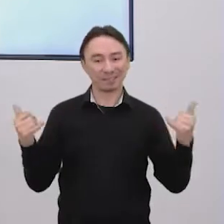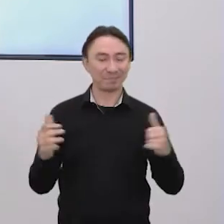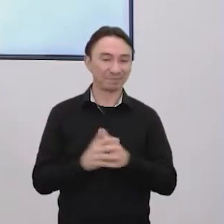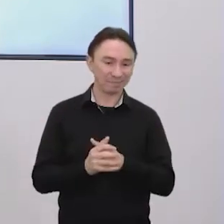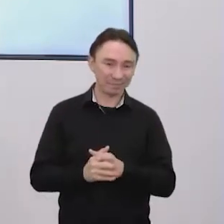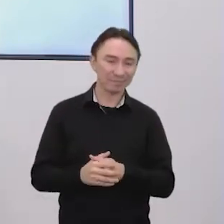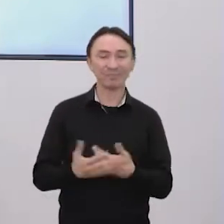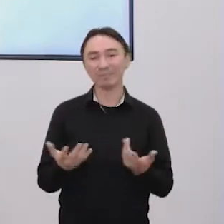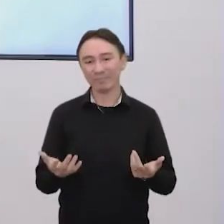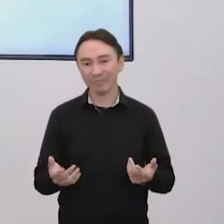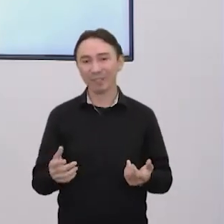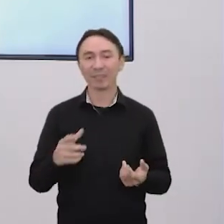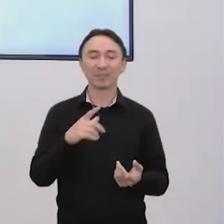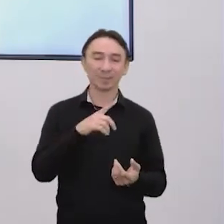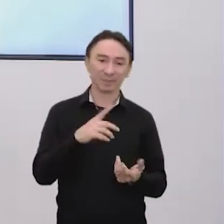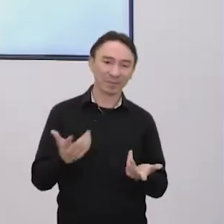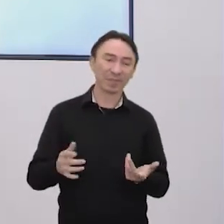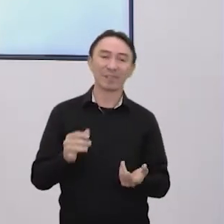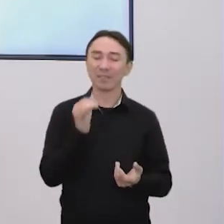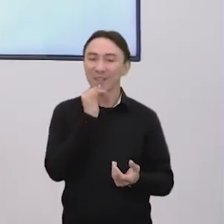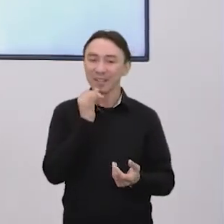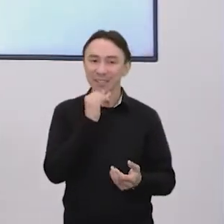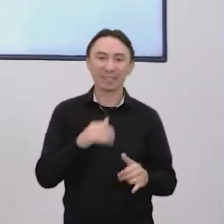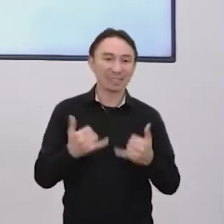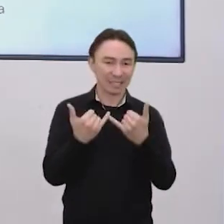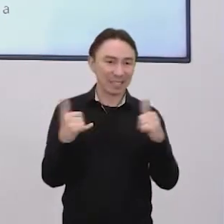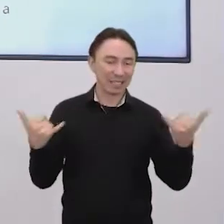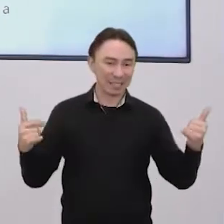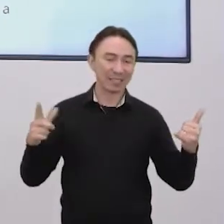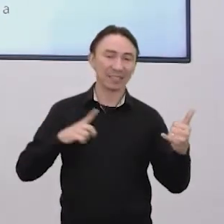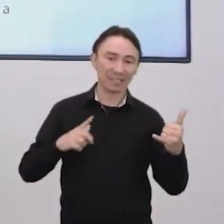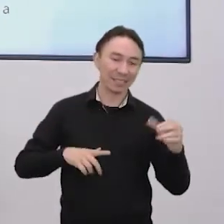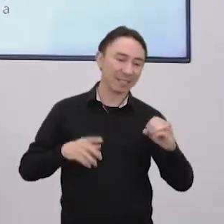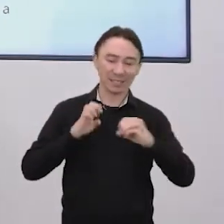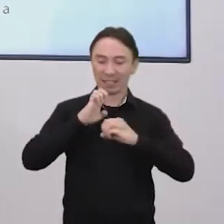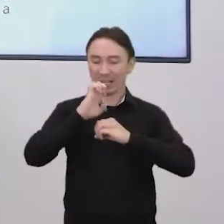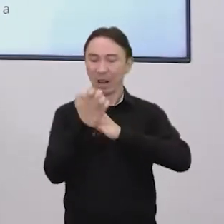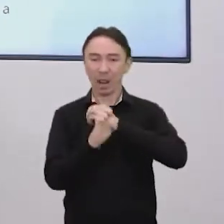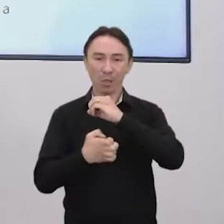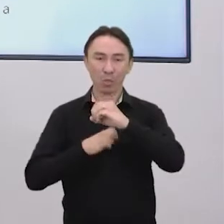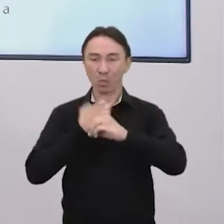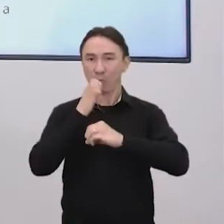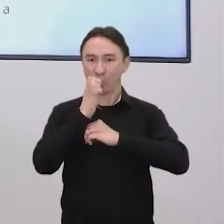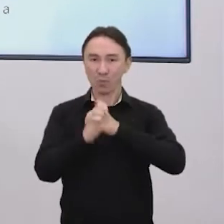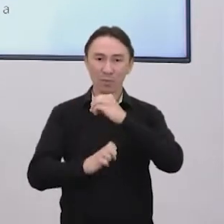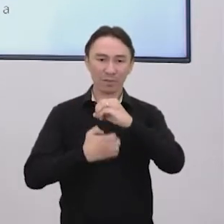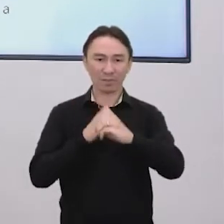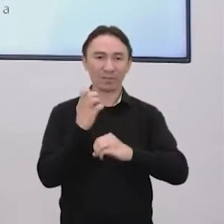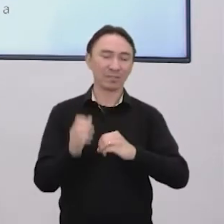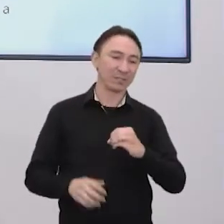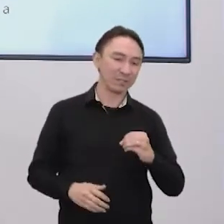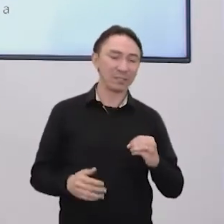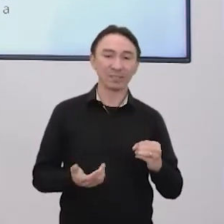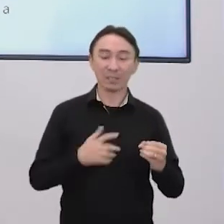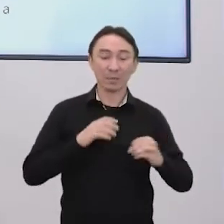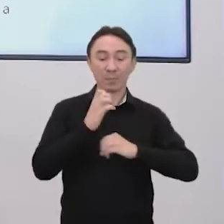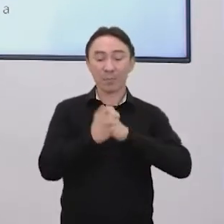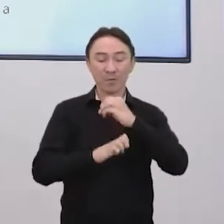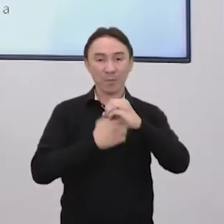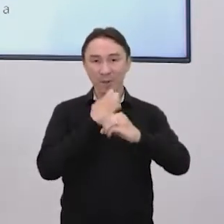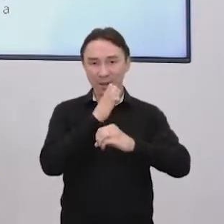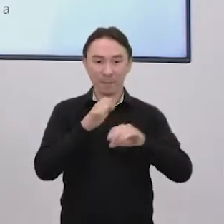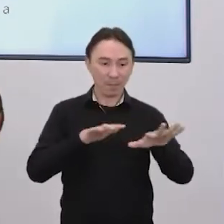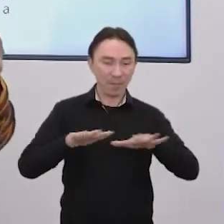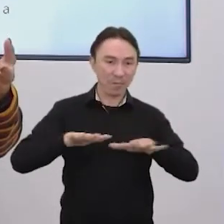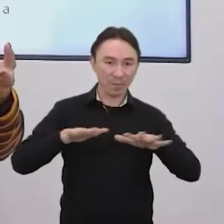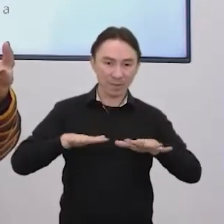falando de movimento das partículas, dos elétrons, né? E todos os corpos têm elétrons. Então, para os elétrons se movimentarem, a gente